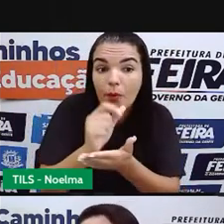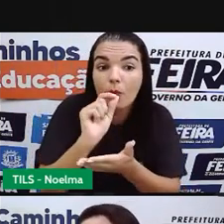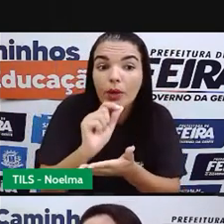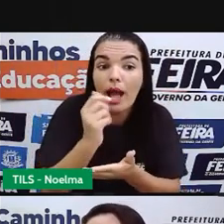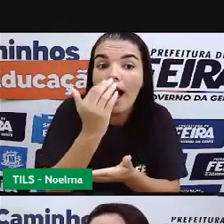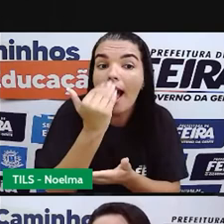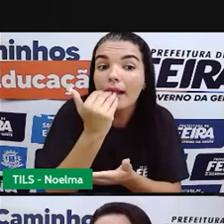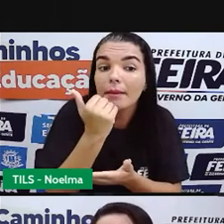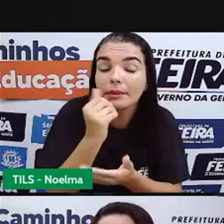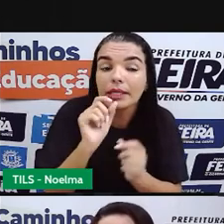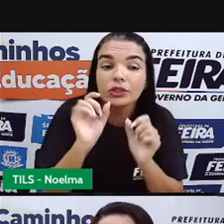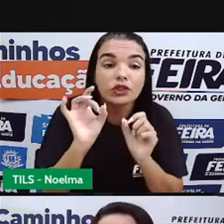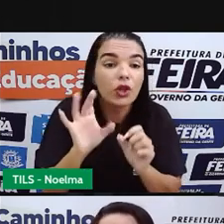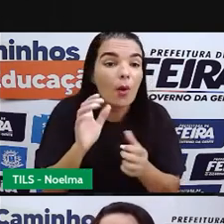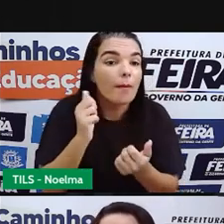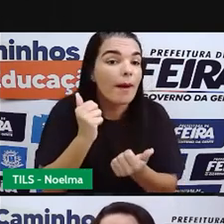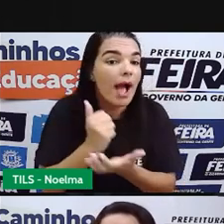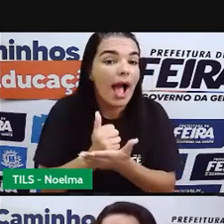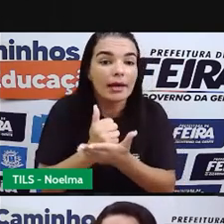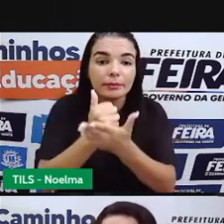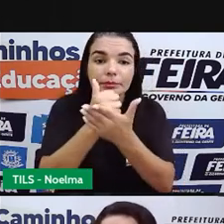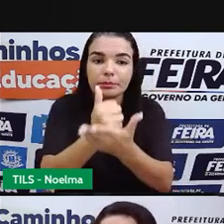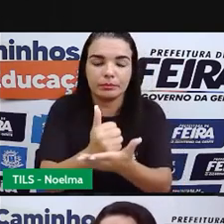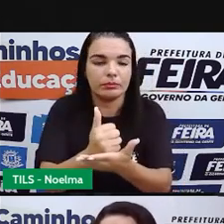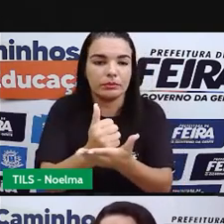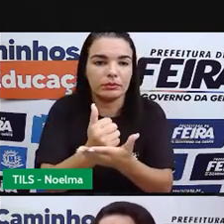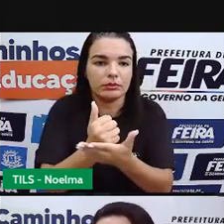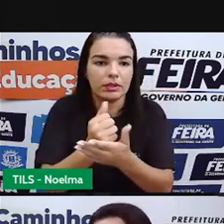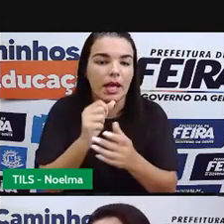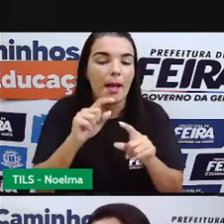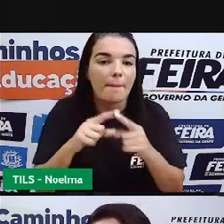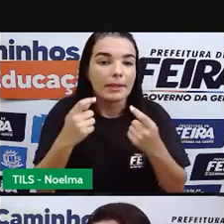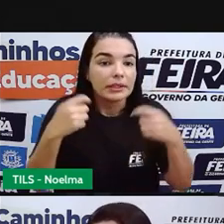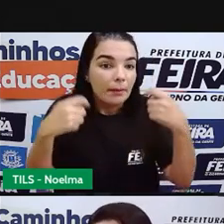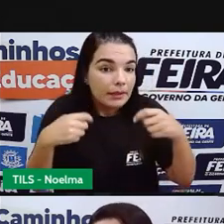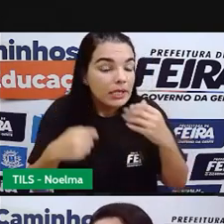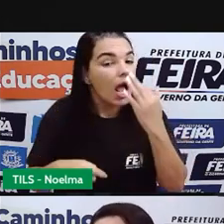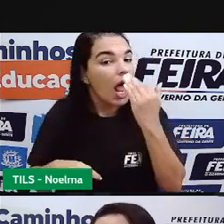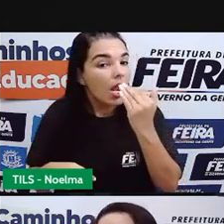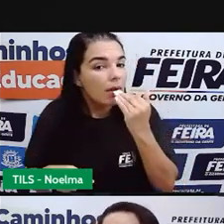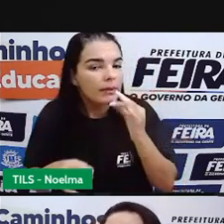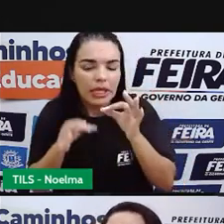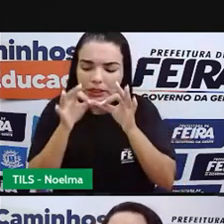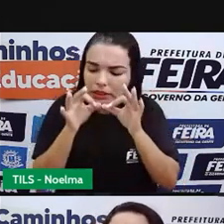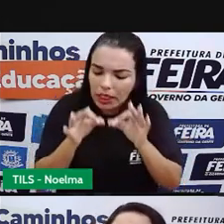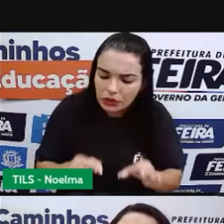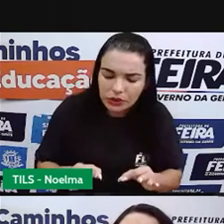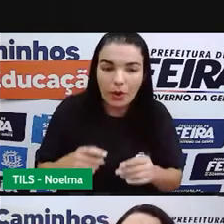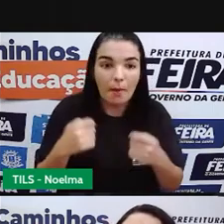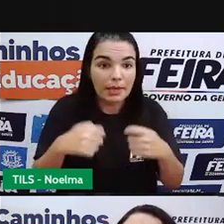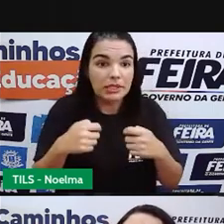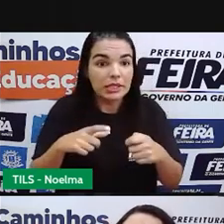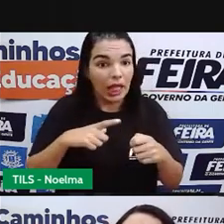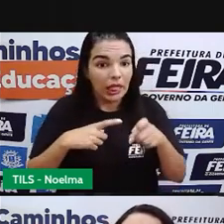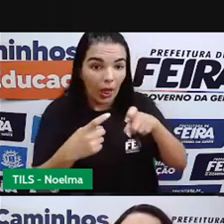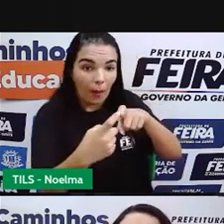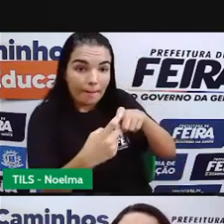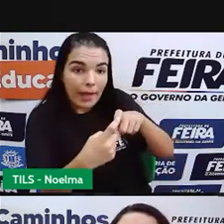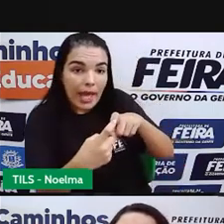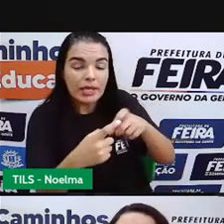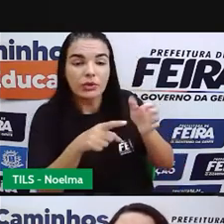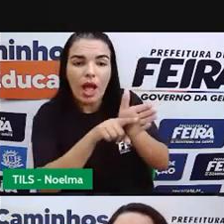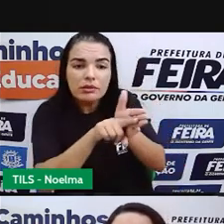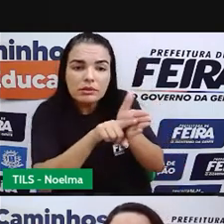a questão da alimentação. E nós temos que saber, ter em mão os exames para saber como é que estão